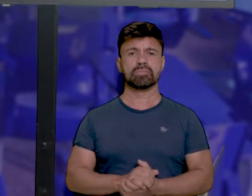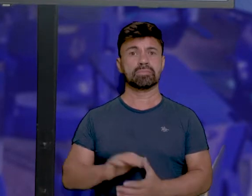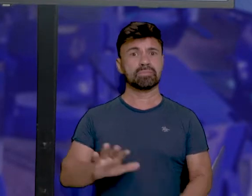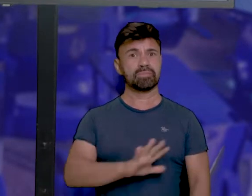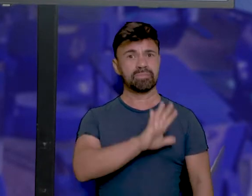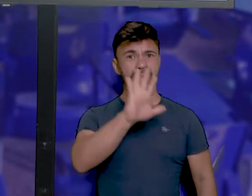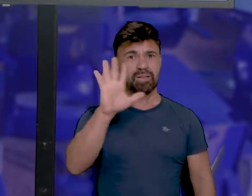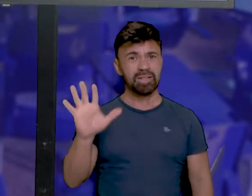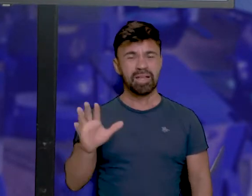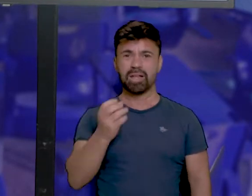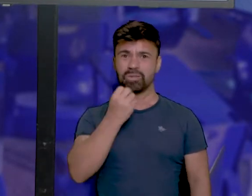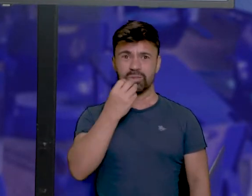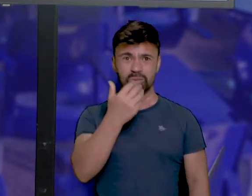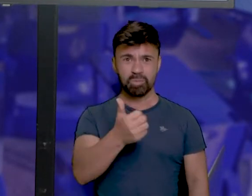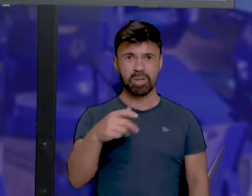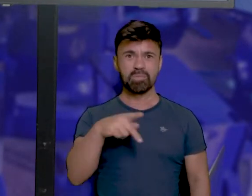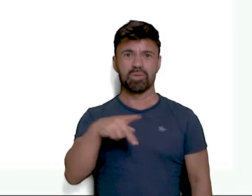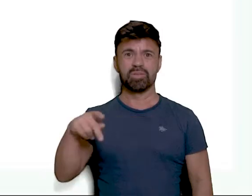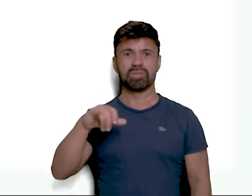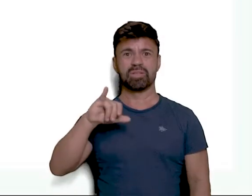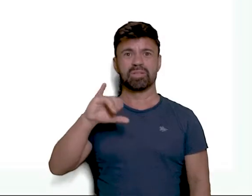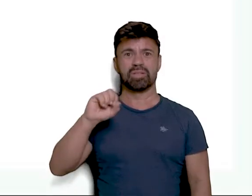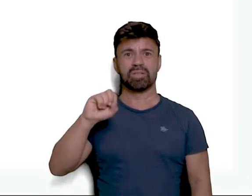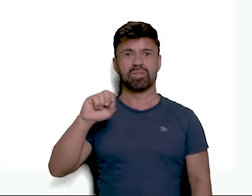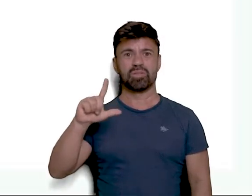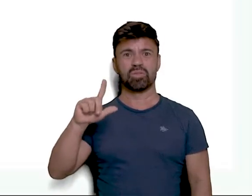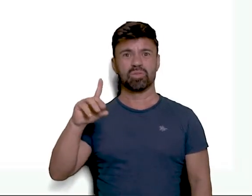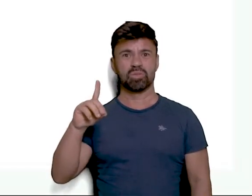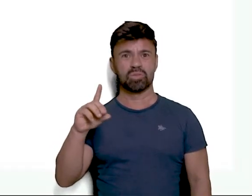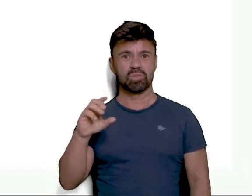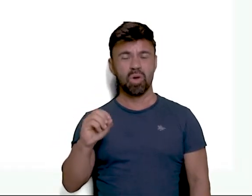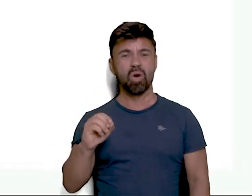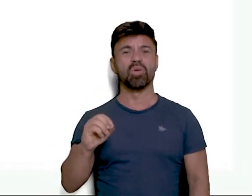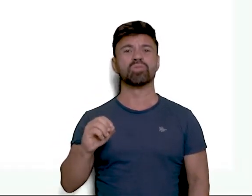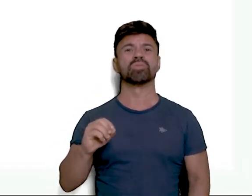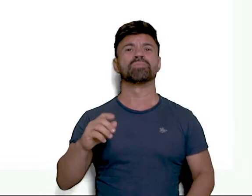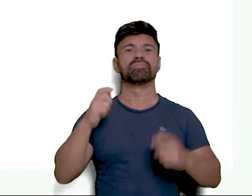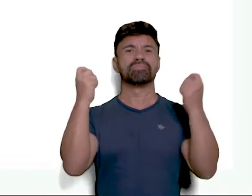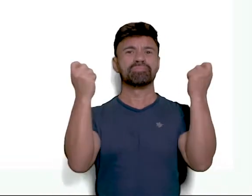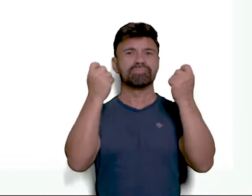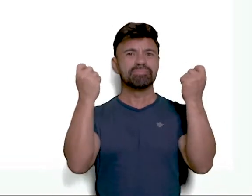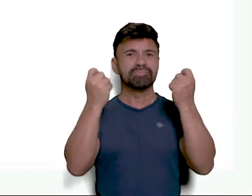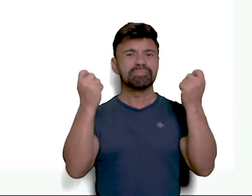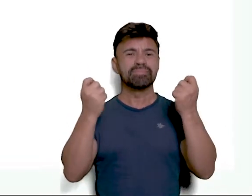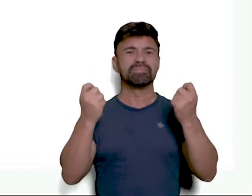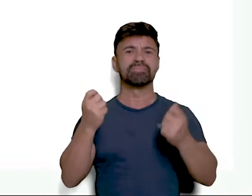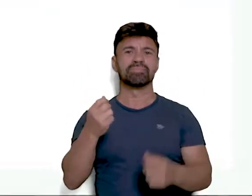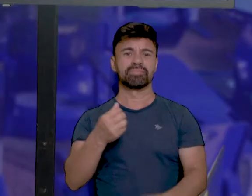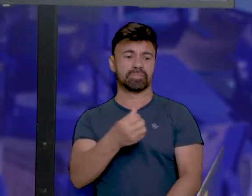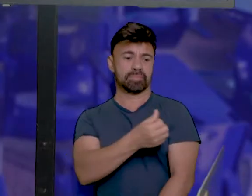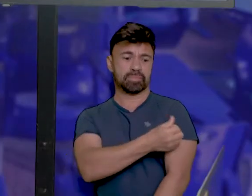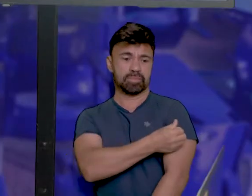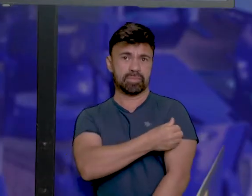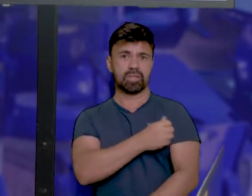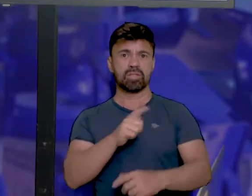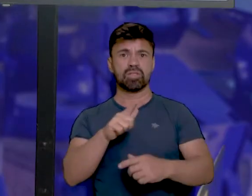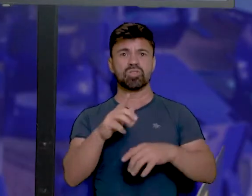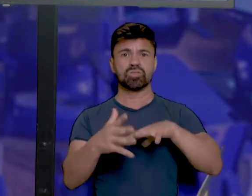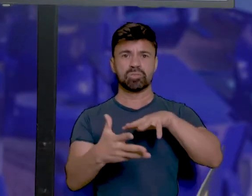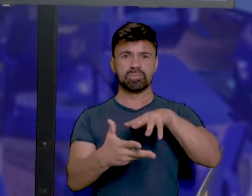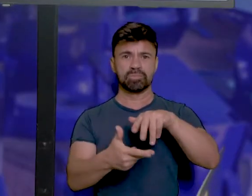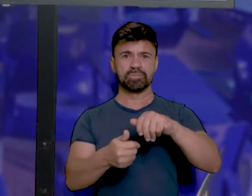Olá, tudo bem? Sou o professor Isoldo da Rede Pública e iremos dar aula hoje para turma do sexto ano de Geografia.